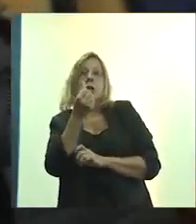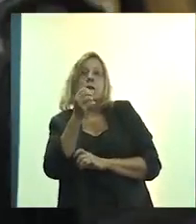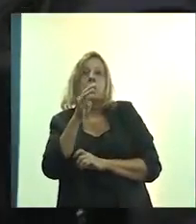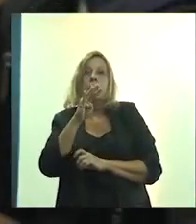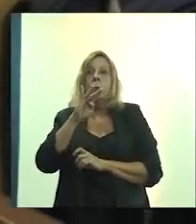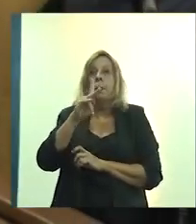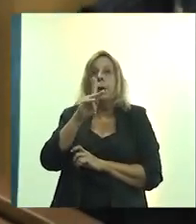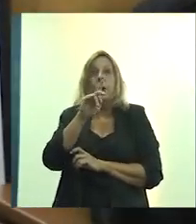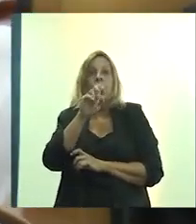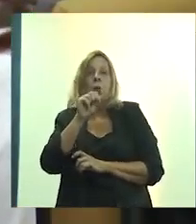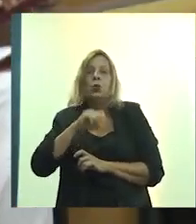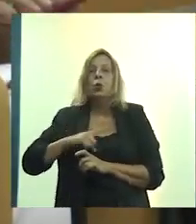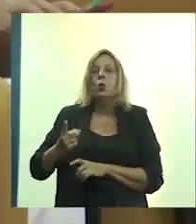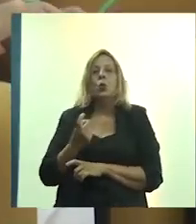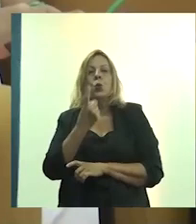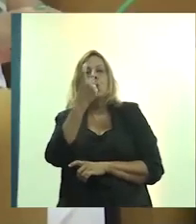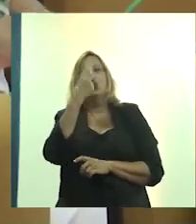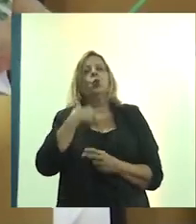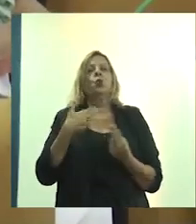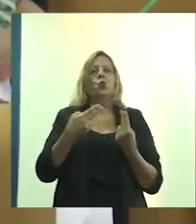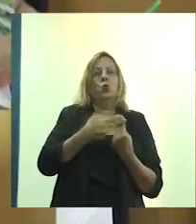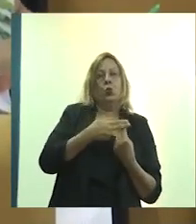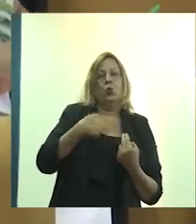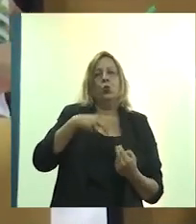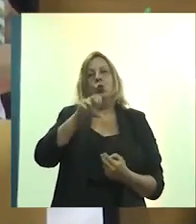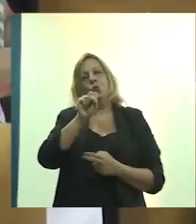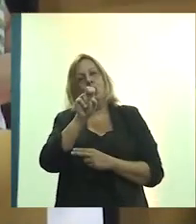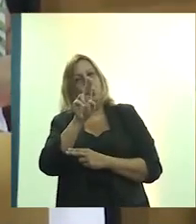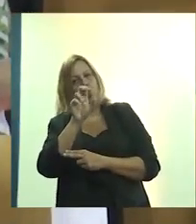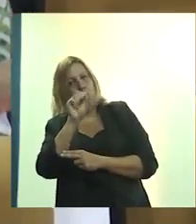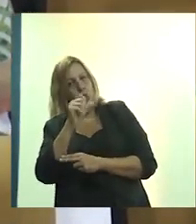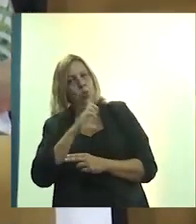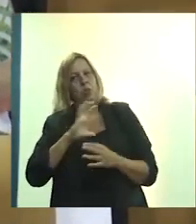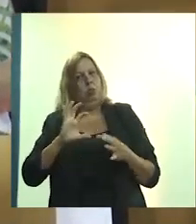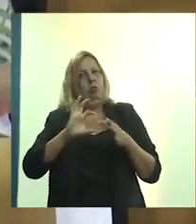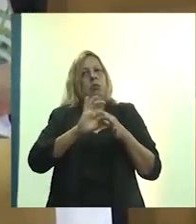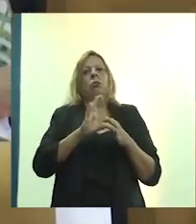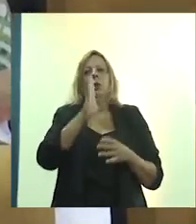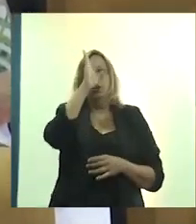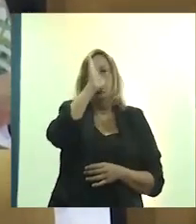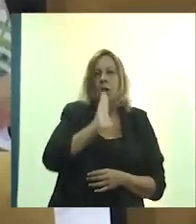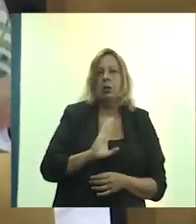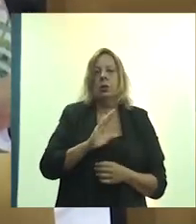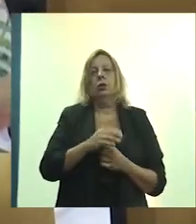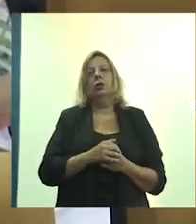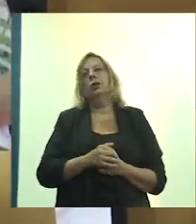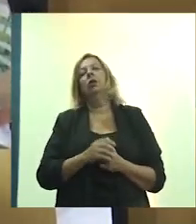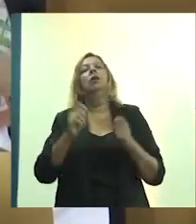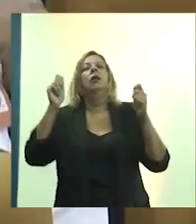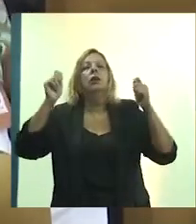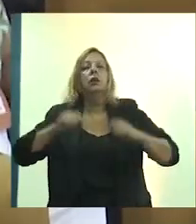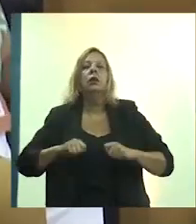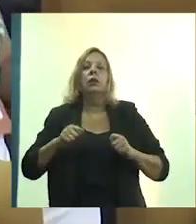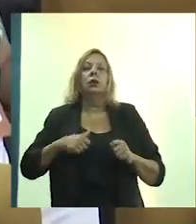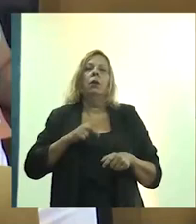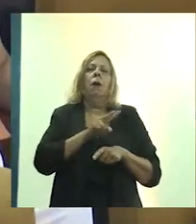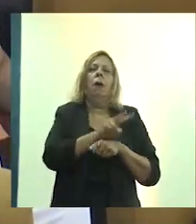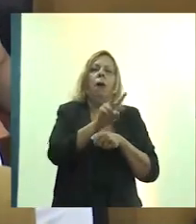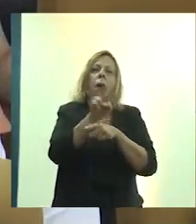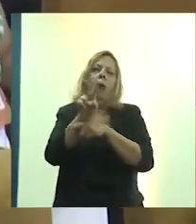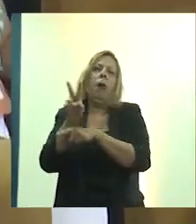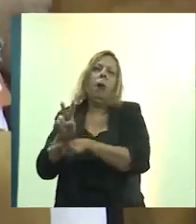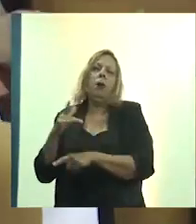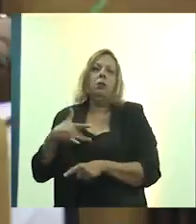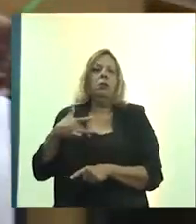sistema de saúde público, universal, integral e gratuito, que dá essa cobertura universal à saúde.